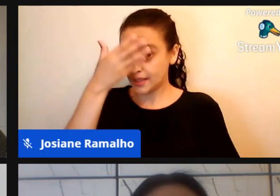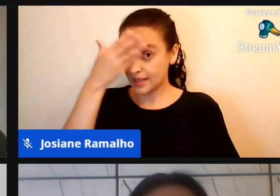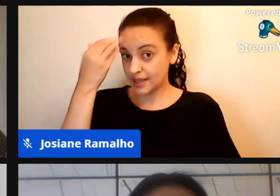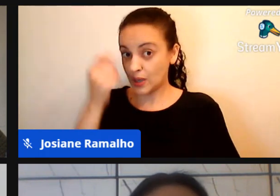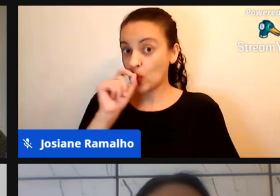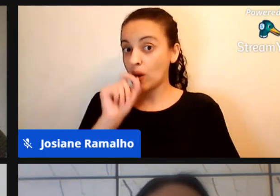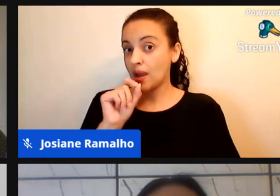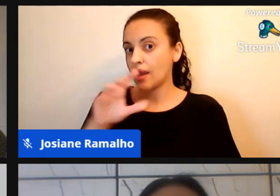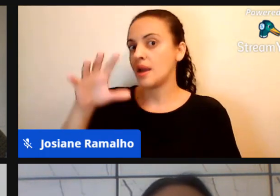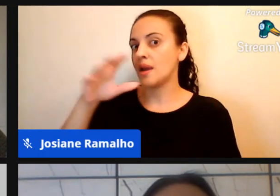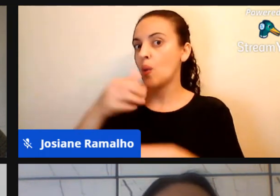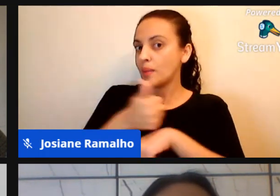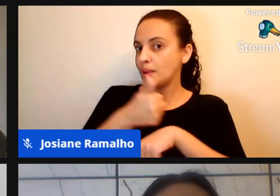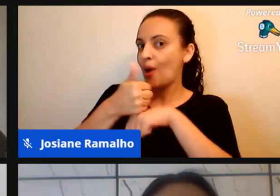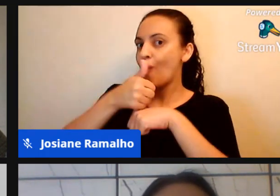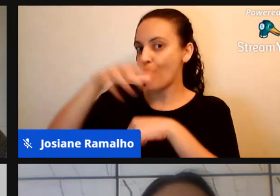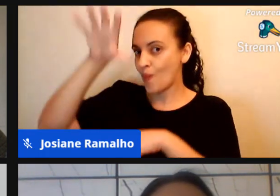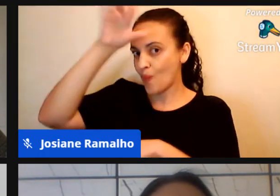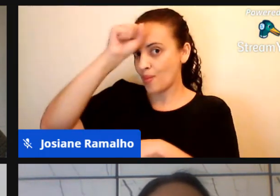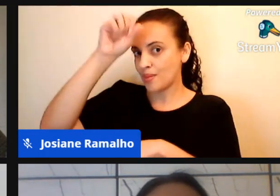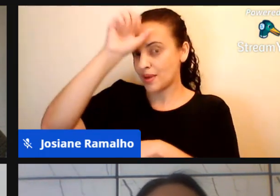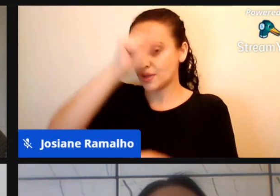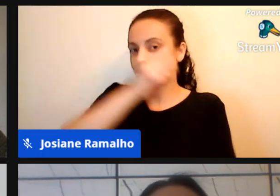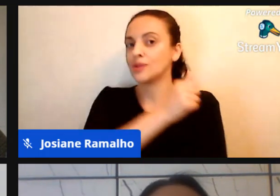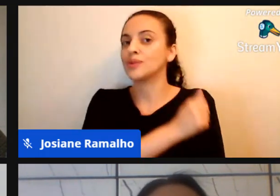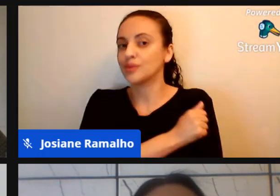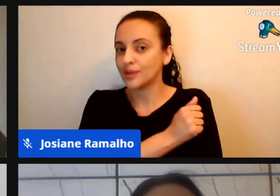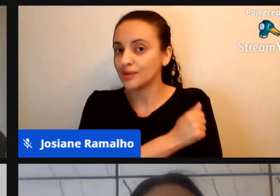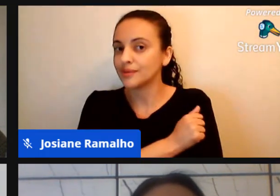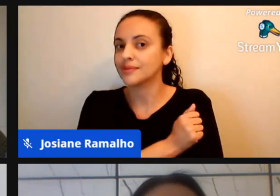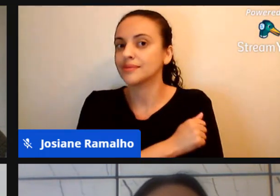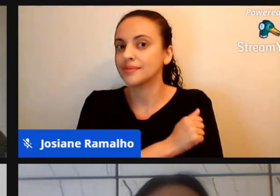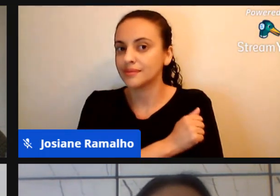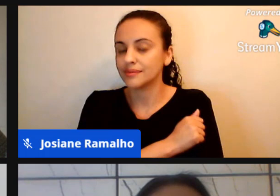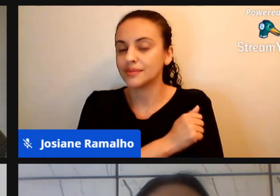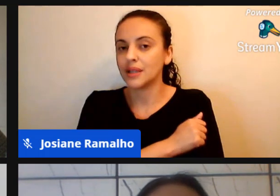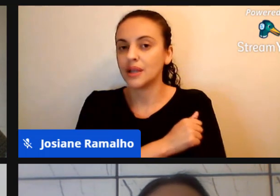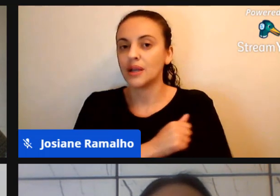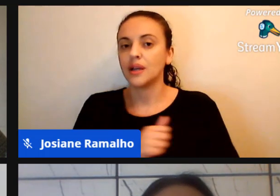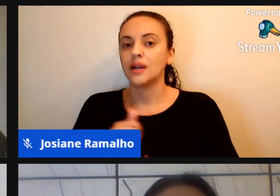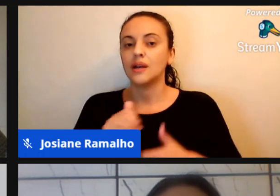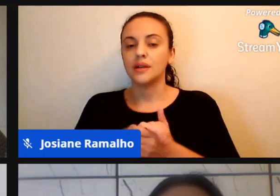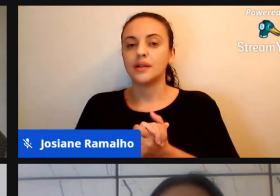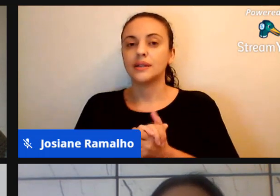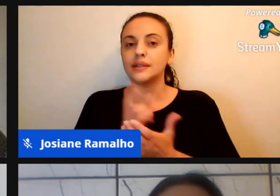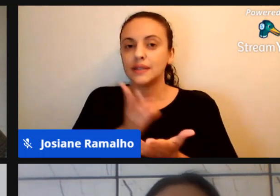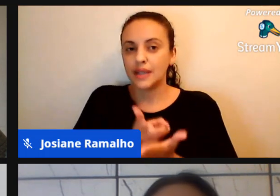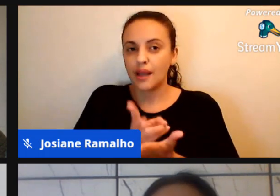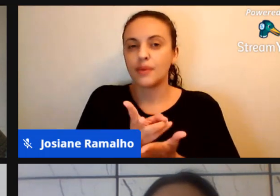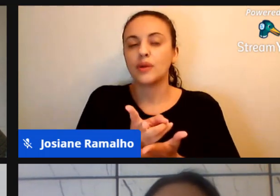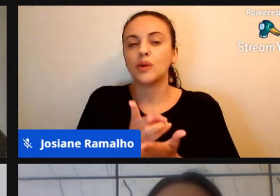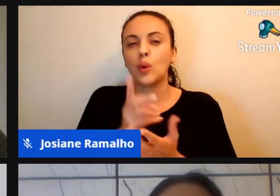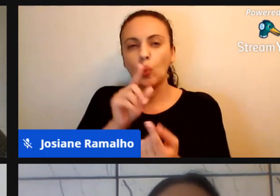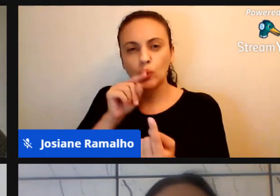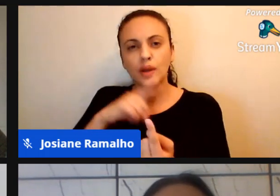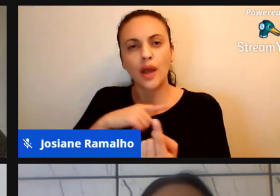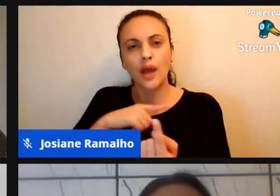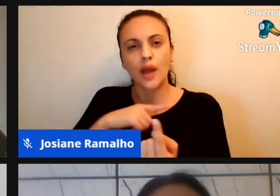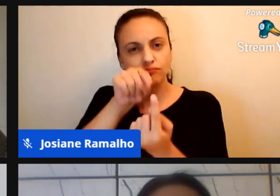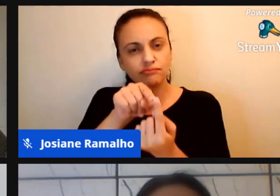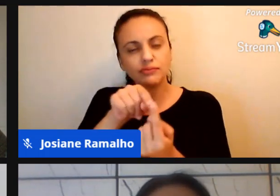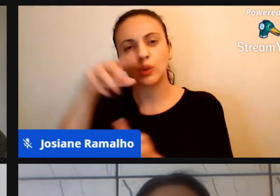aprendizado dos alunos, nunca deixou o aprendizado de...